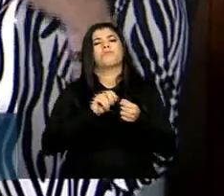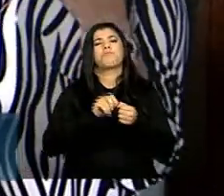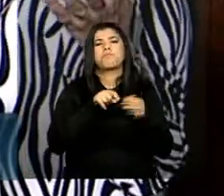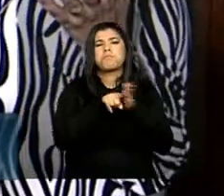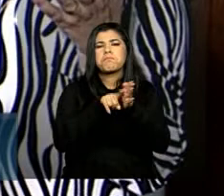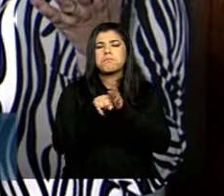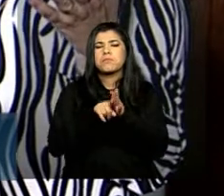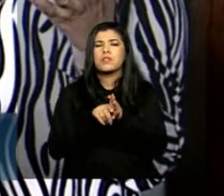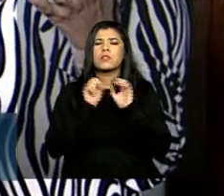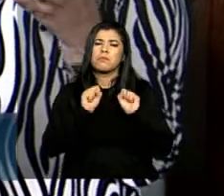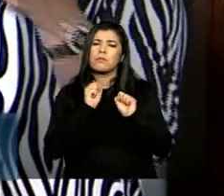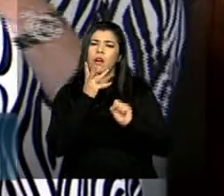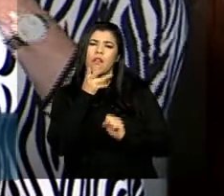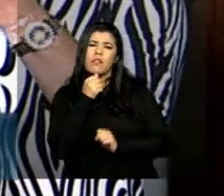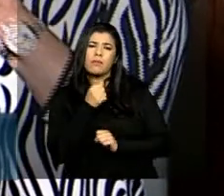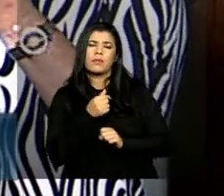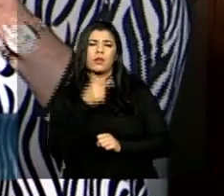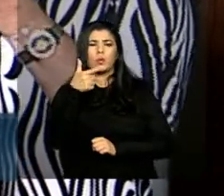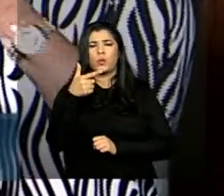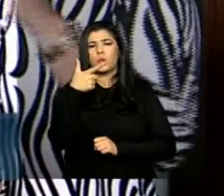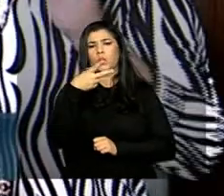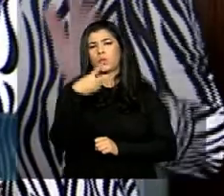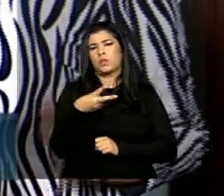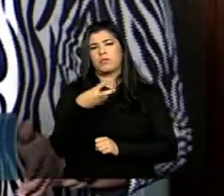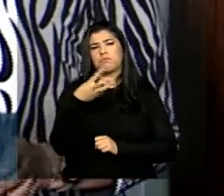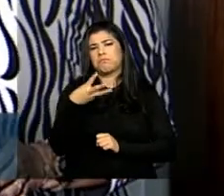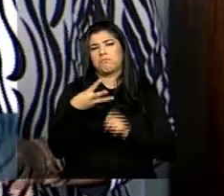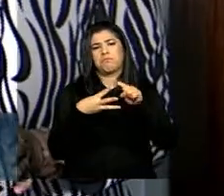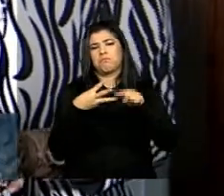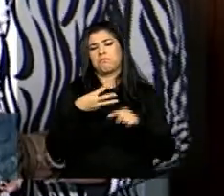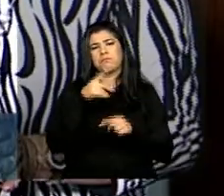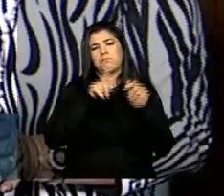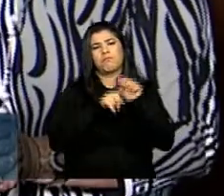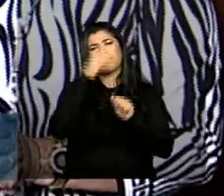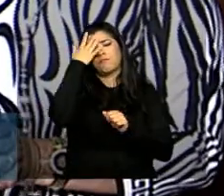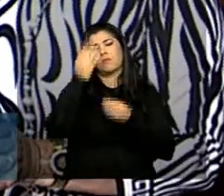meses pode ser três meses vamos colocar estratégia diferente